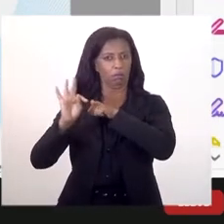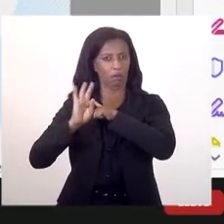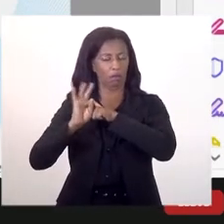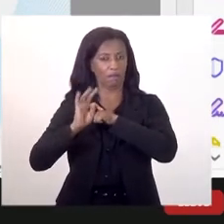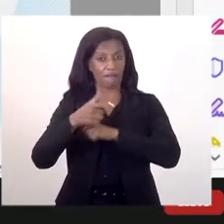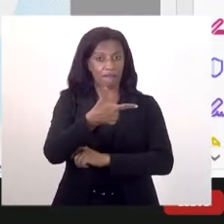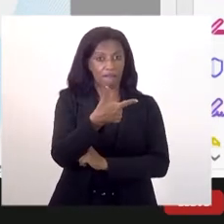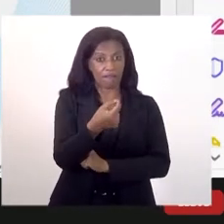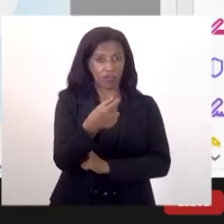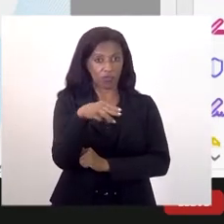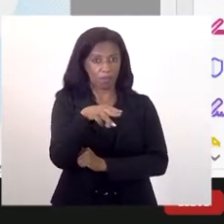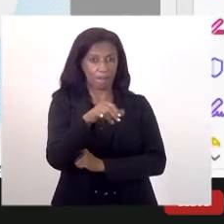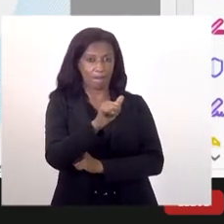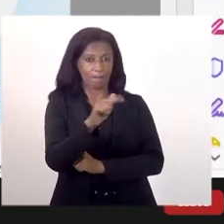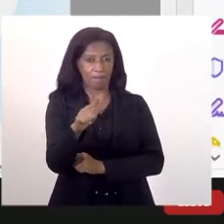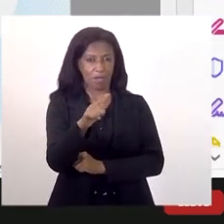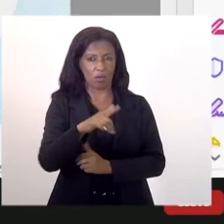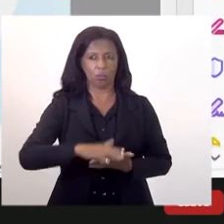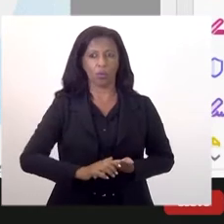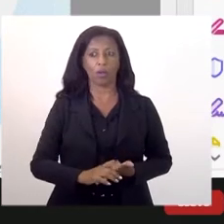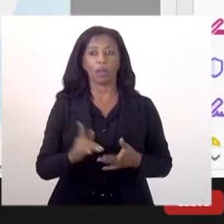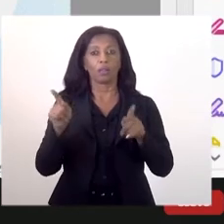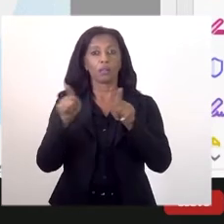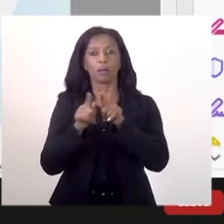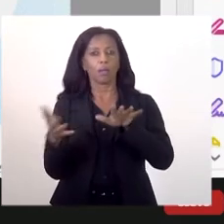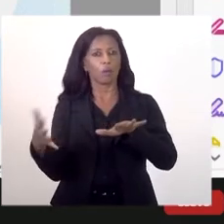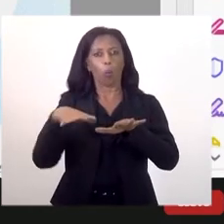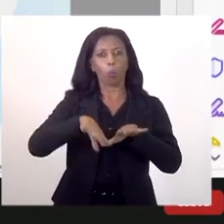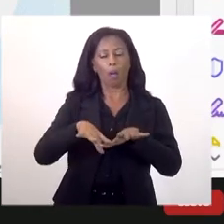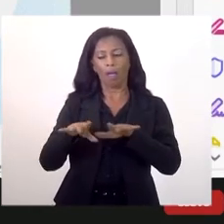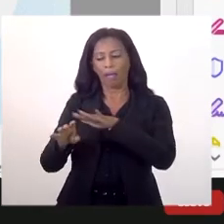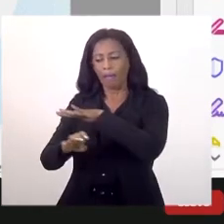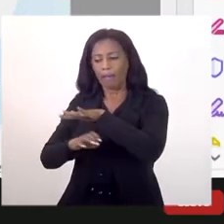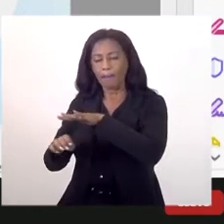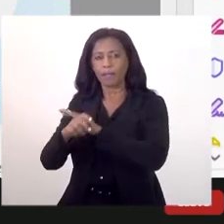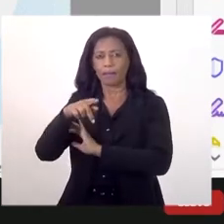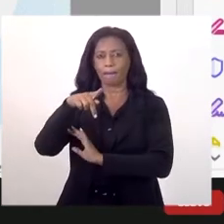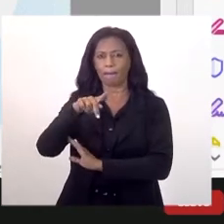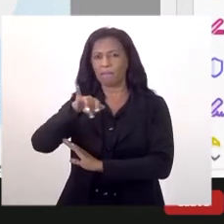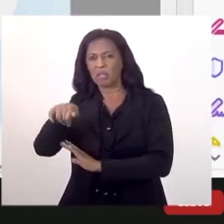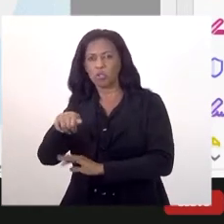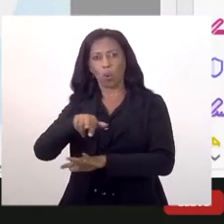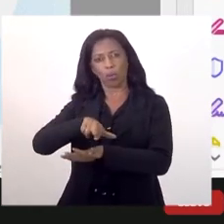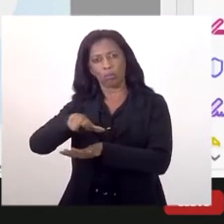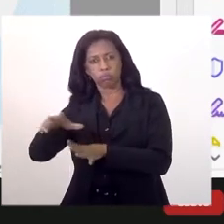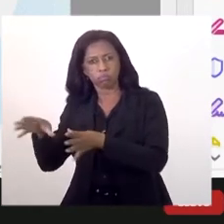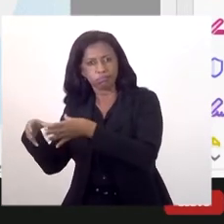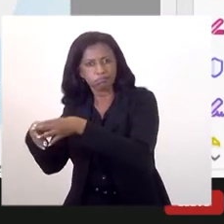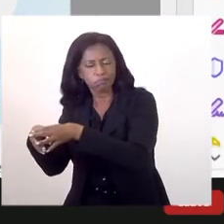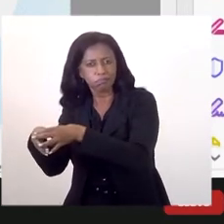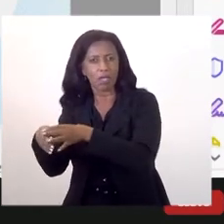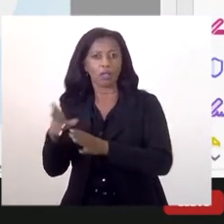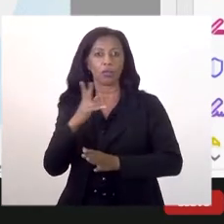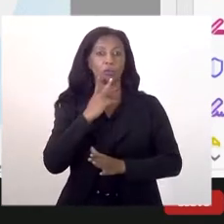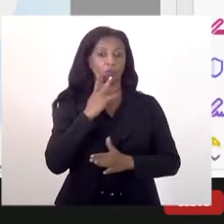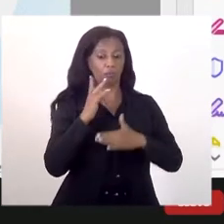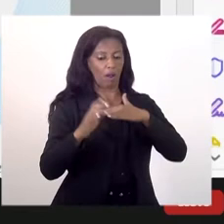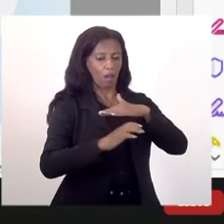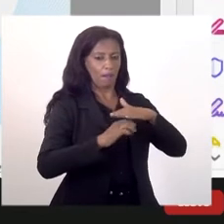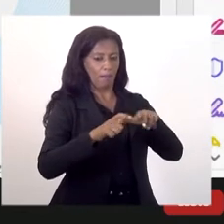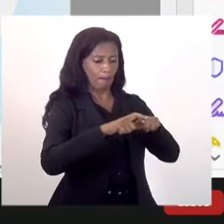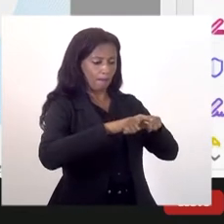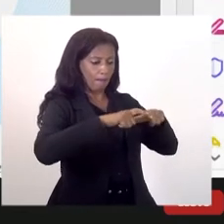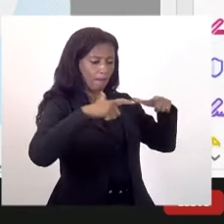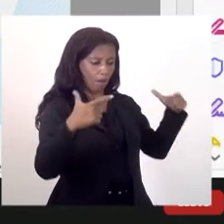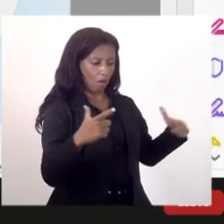20 mil que eu falo, também não estou incluindo aquelas empresas menores que são os PJs, etc. Estou falando de empresas mais robustas